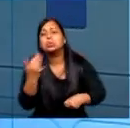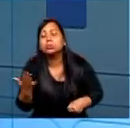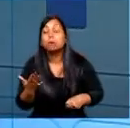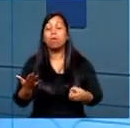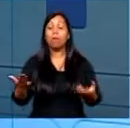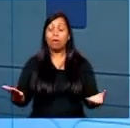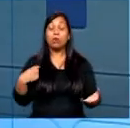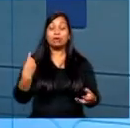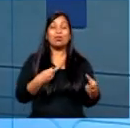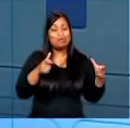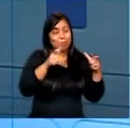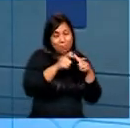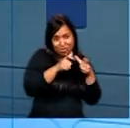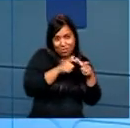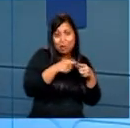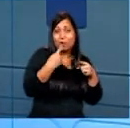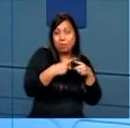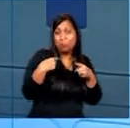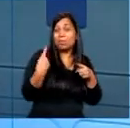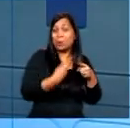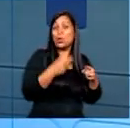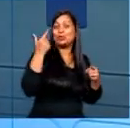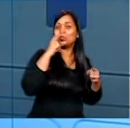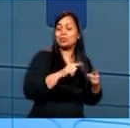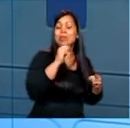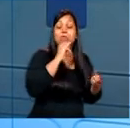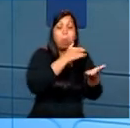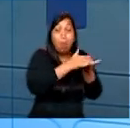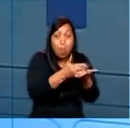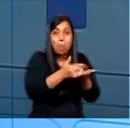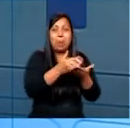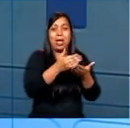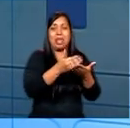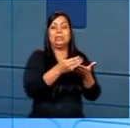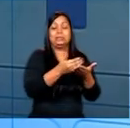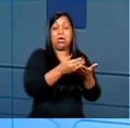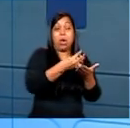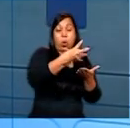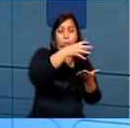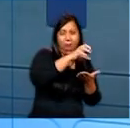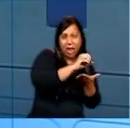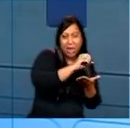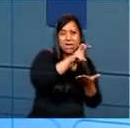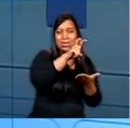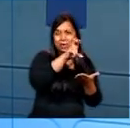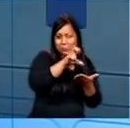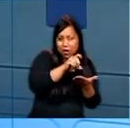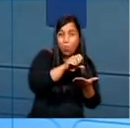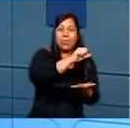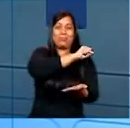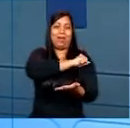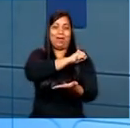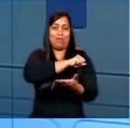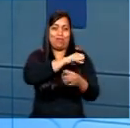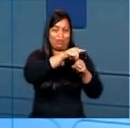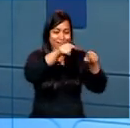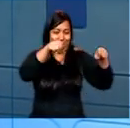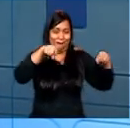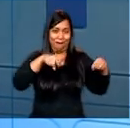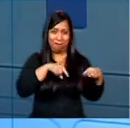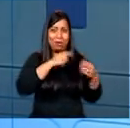a gente dê conta, né, então a gente inicia o ano com 40 alunos, de 40 a 50 alunos, que é o que cabe numa sala de aula.